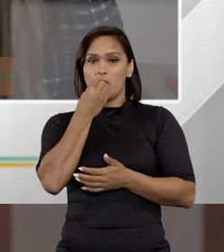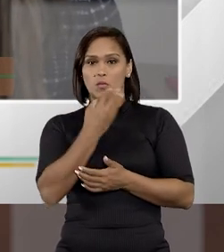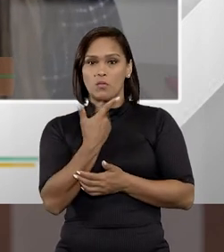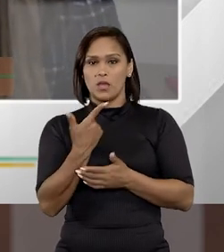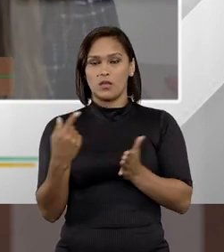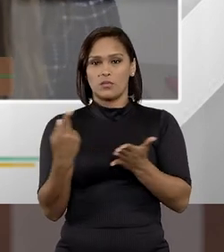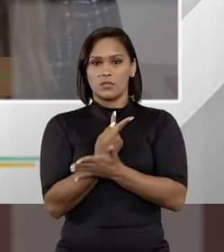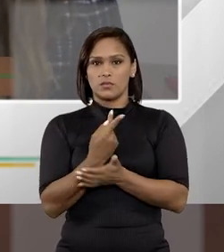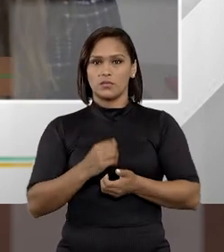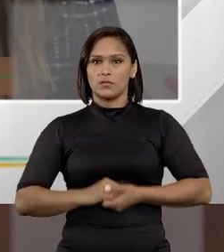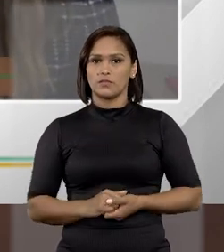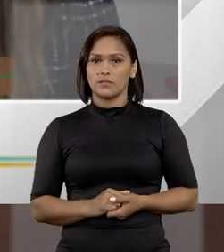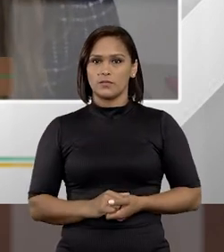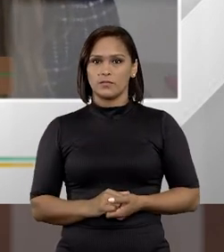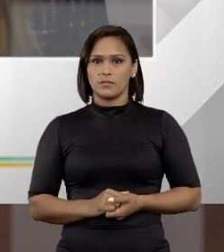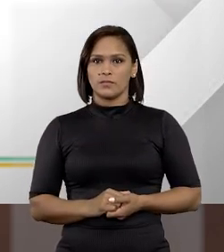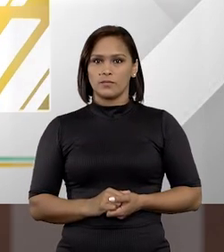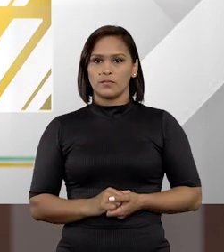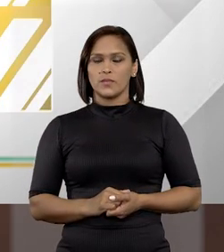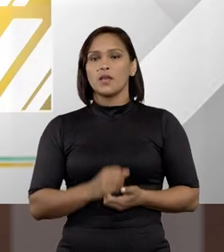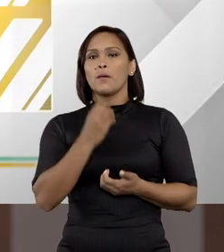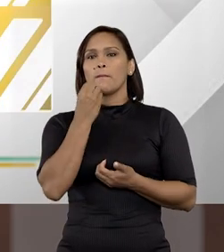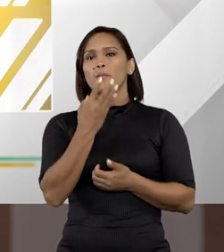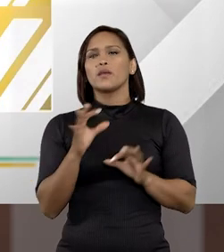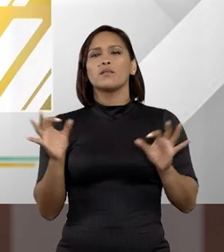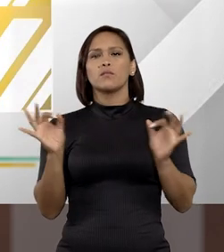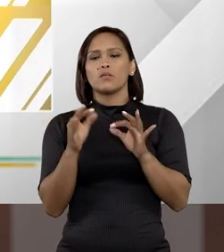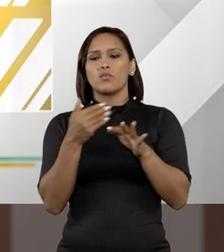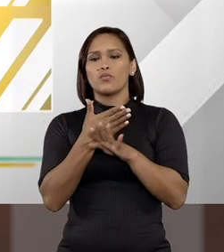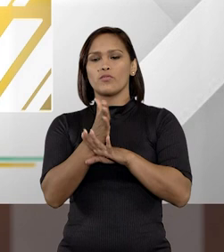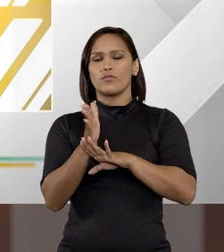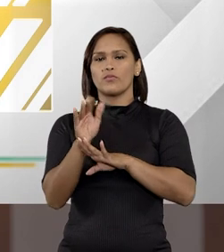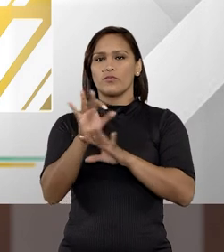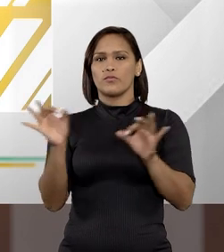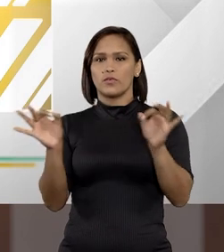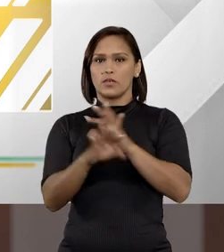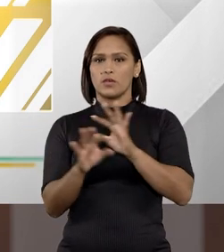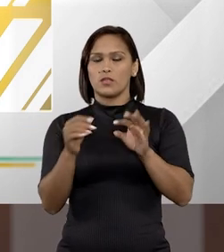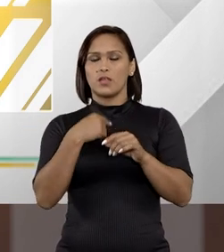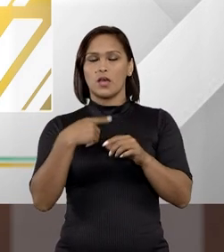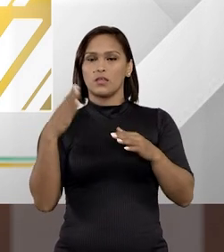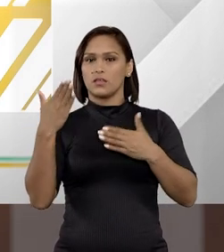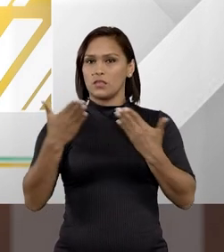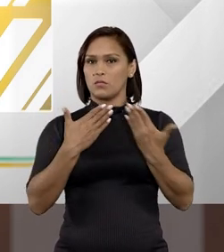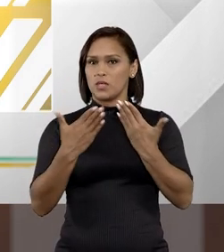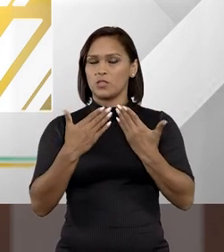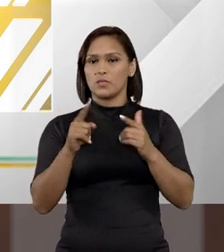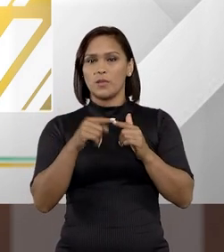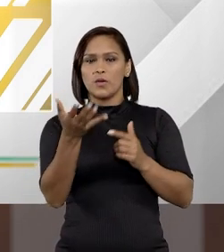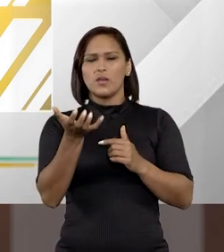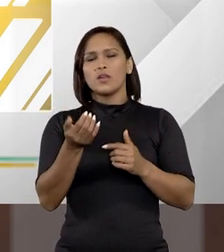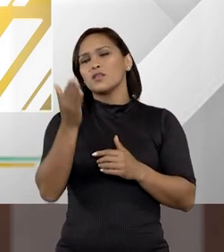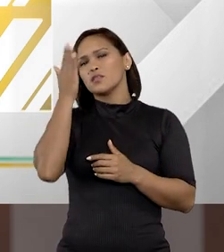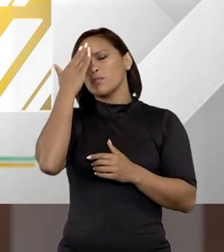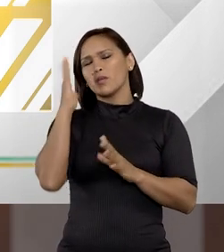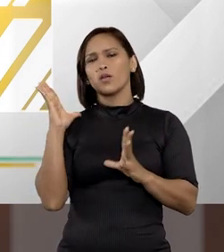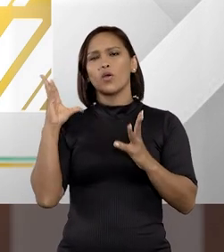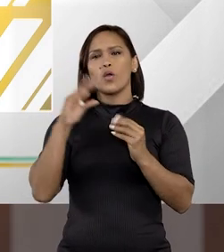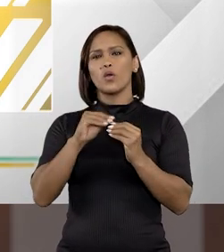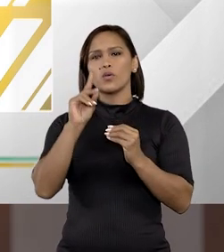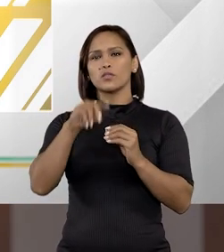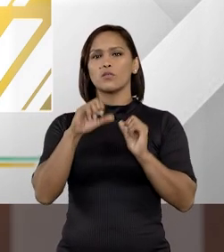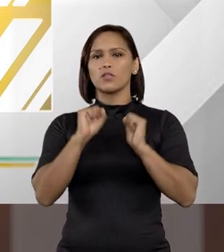o mais ideal, né? Bem, e para a gente encaminhar aqui para o encerramento desse nosso bate-papo, eu queria saber qual a